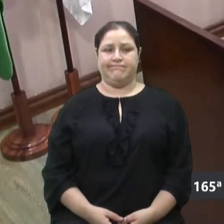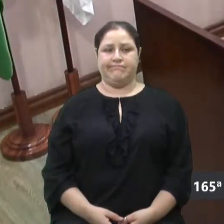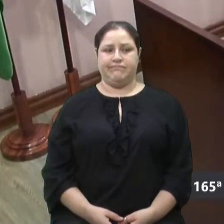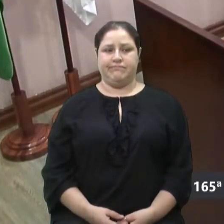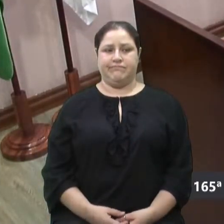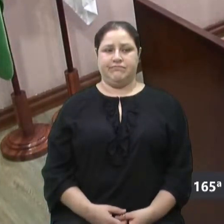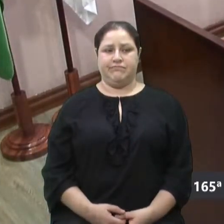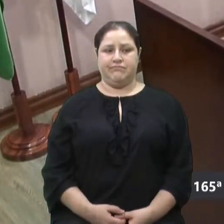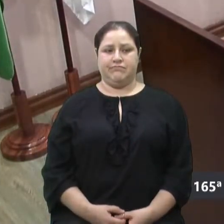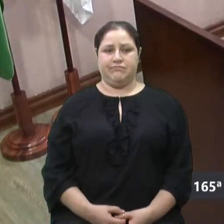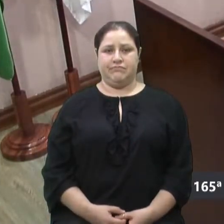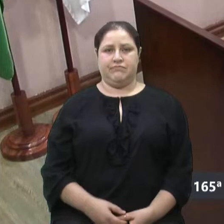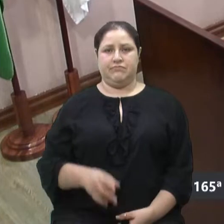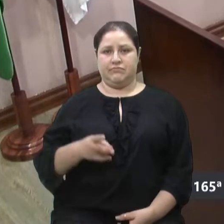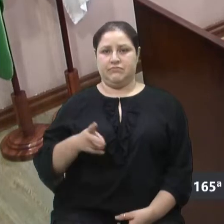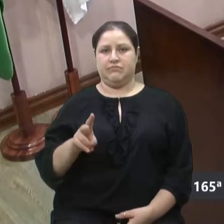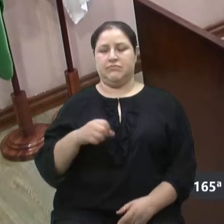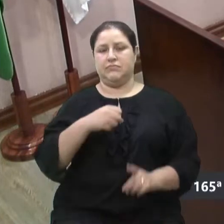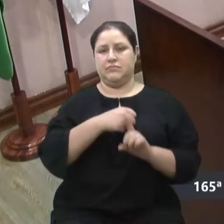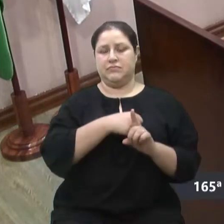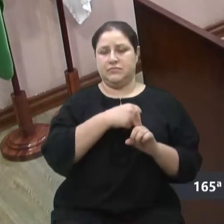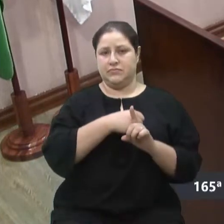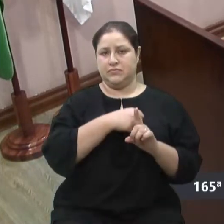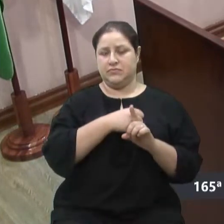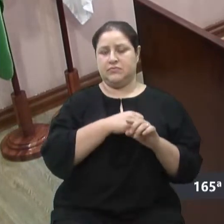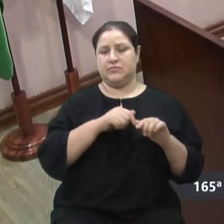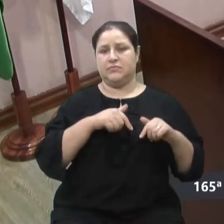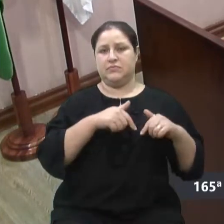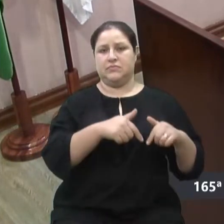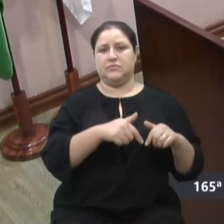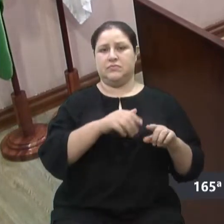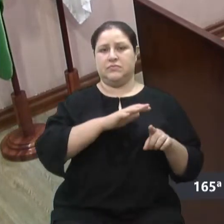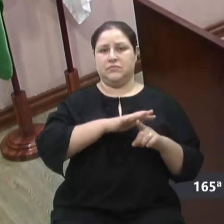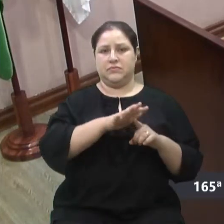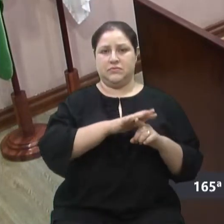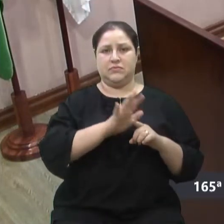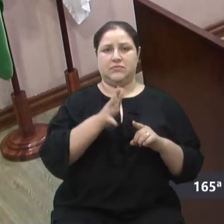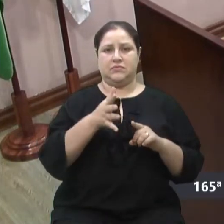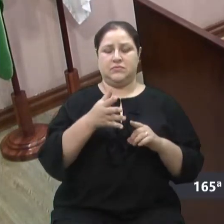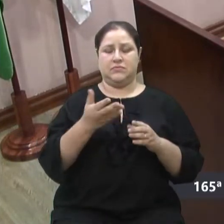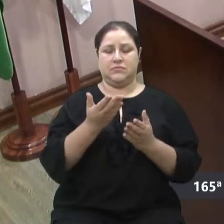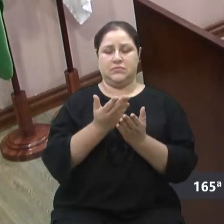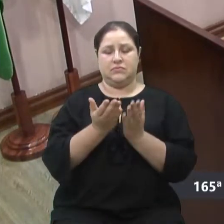eu sigo pelhando com as demandas já encaminhadas no Executivo.